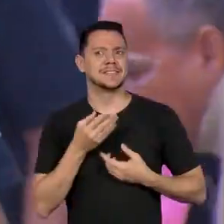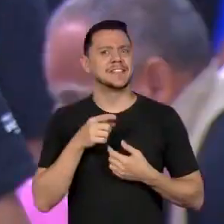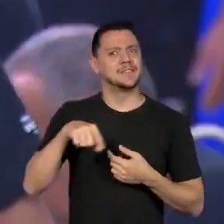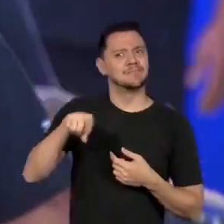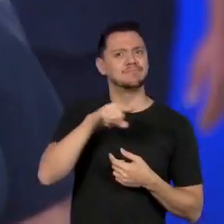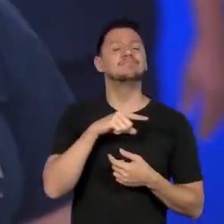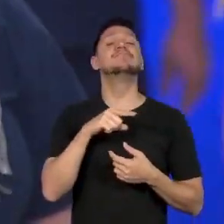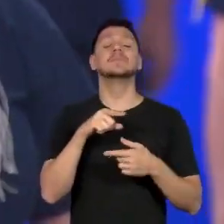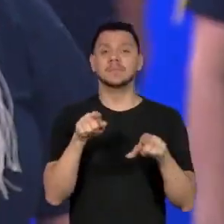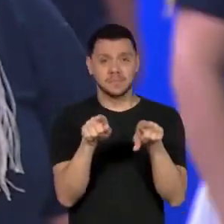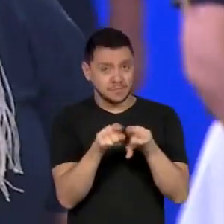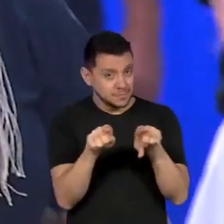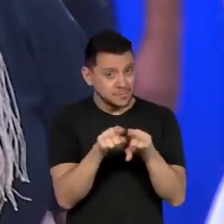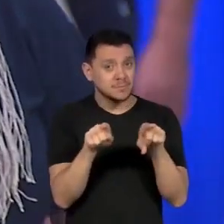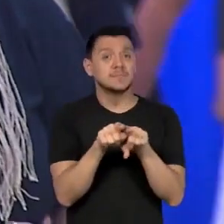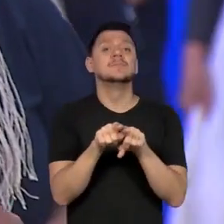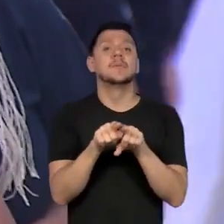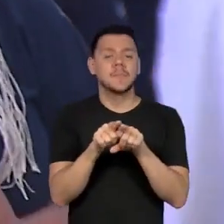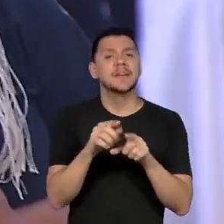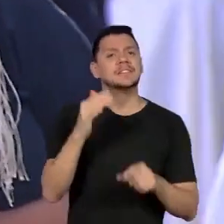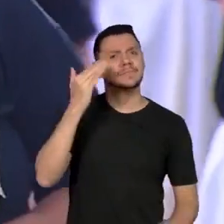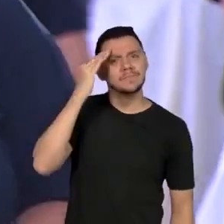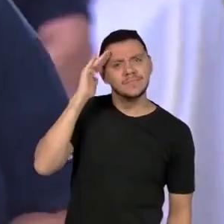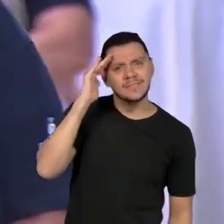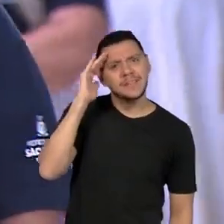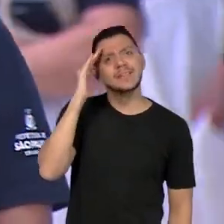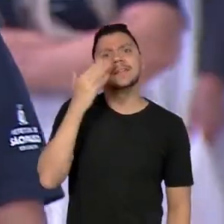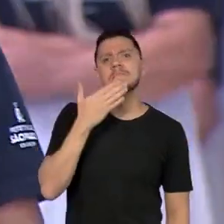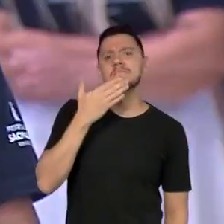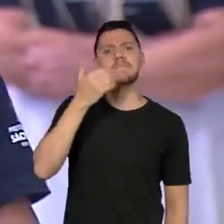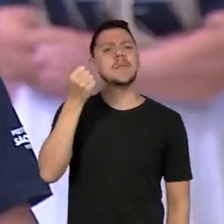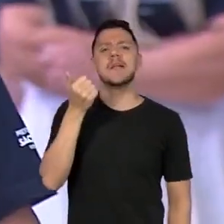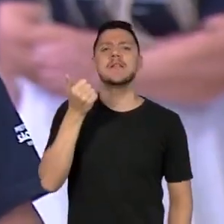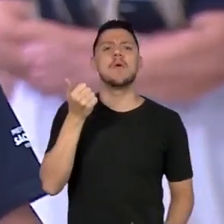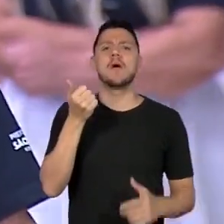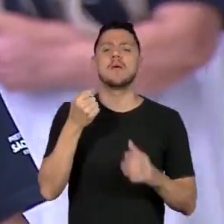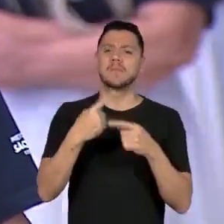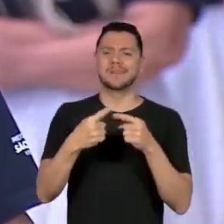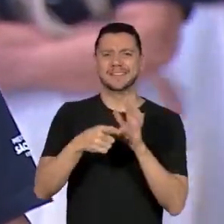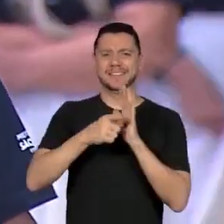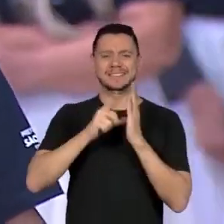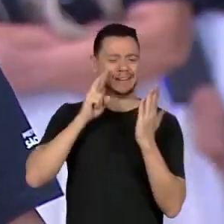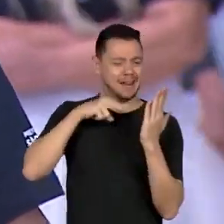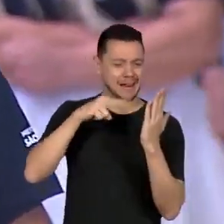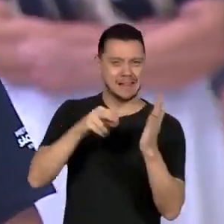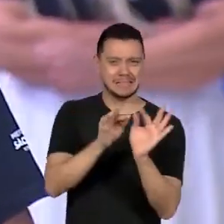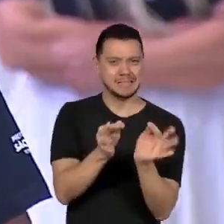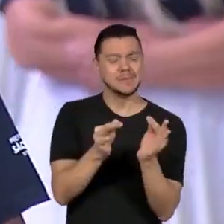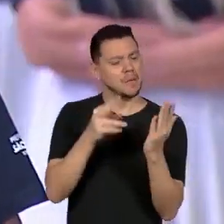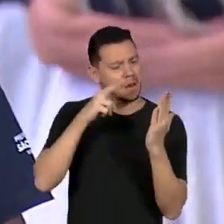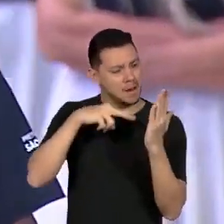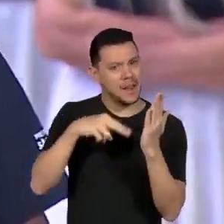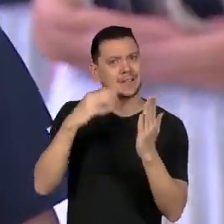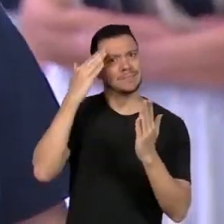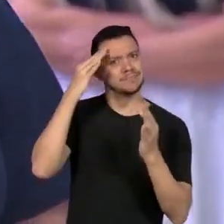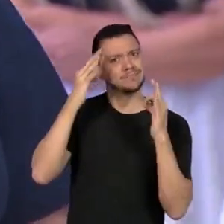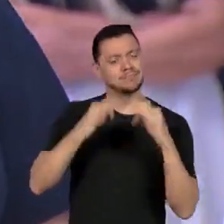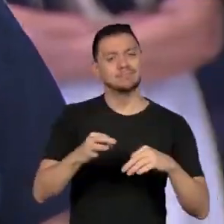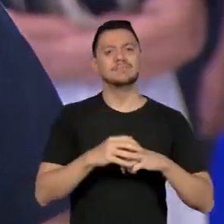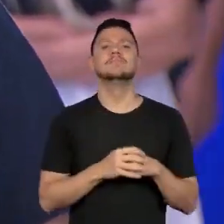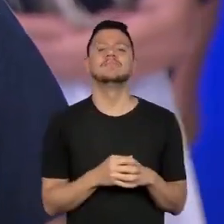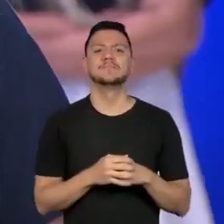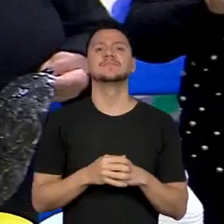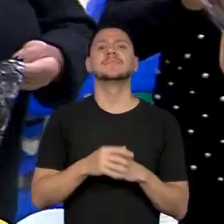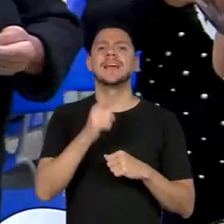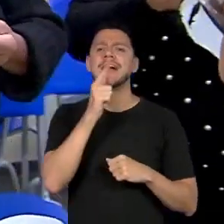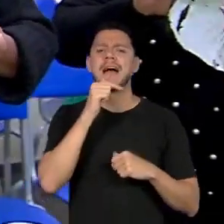promover uma maior compreensão das obras lidas pela turma. Sei que o mistério subsiste além